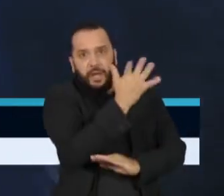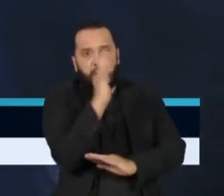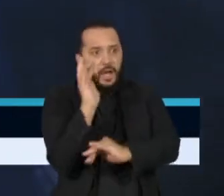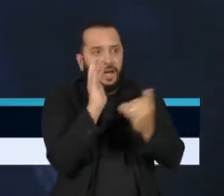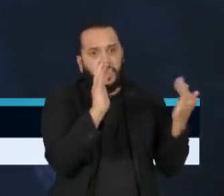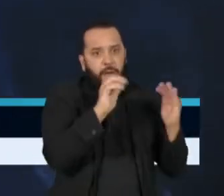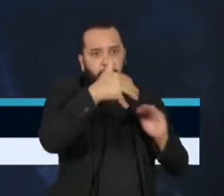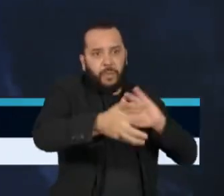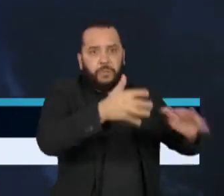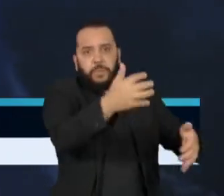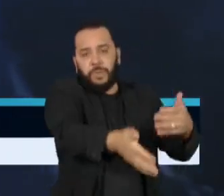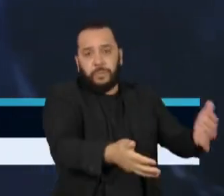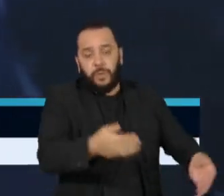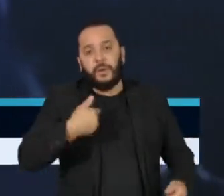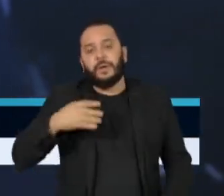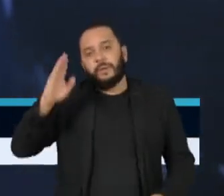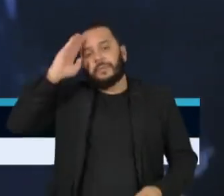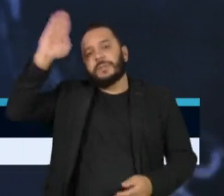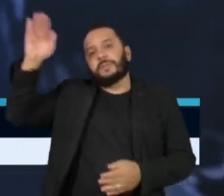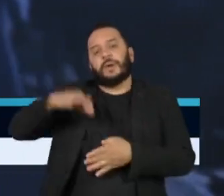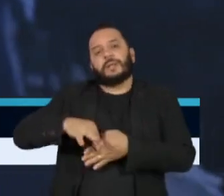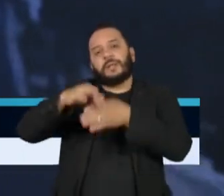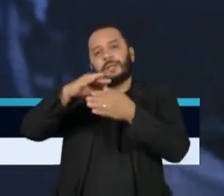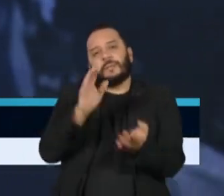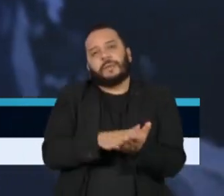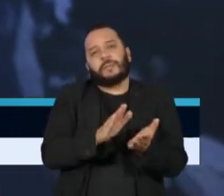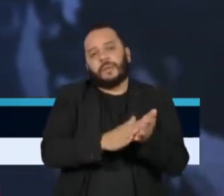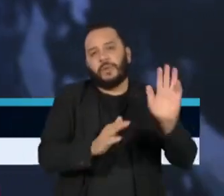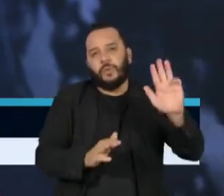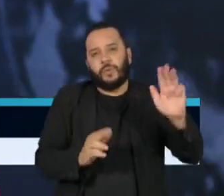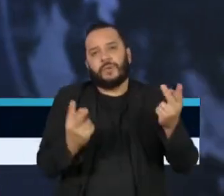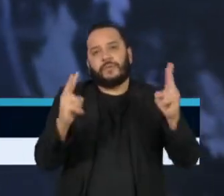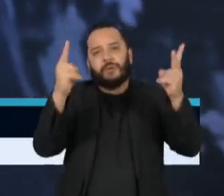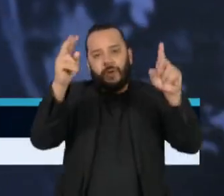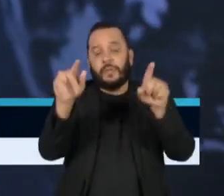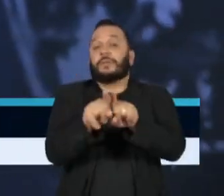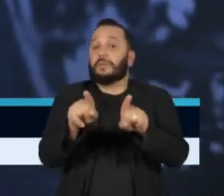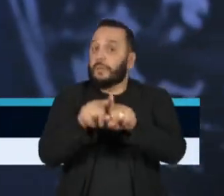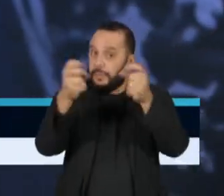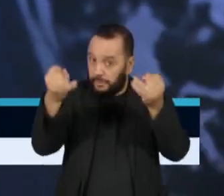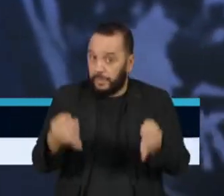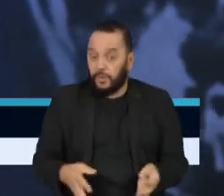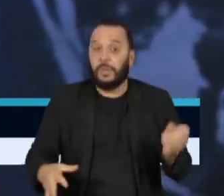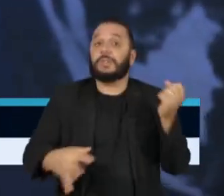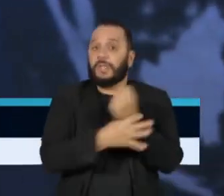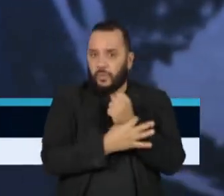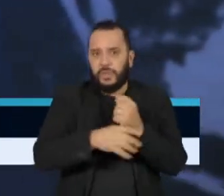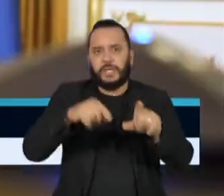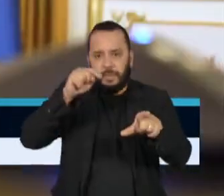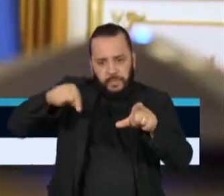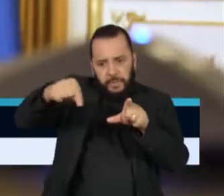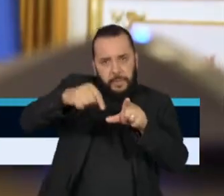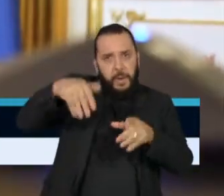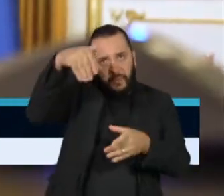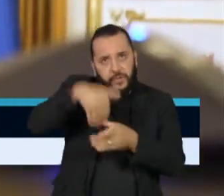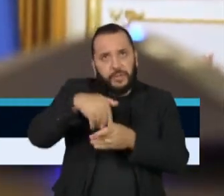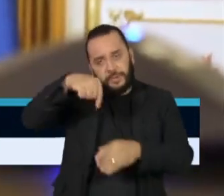lideranças internacionais já parabenizaram Lula pela vitória e ressaltaram a segurança do sistema eleitoral do Brasil.